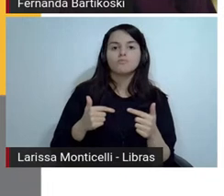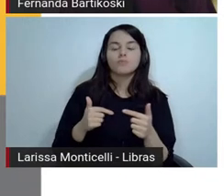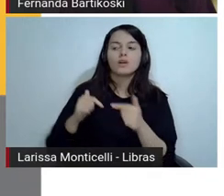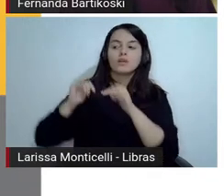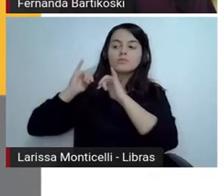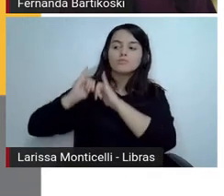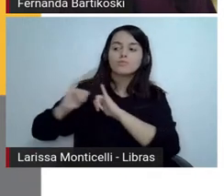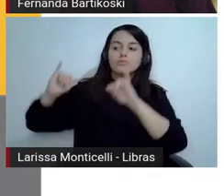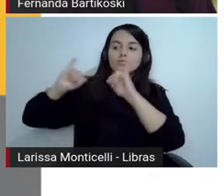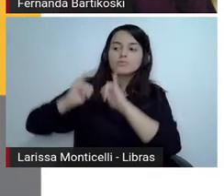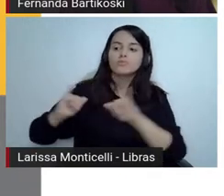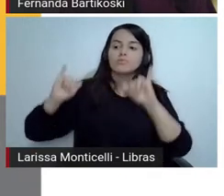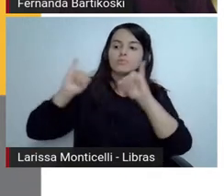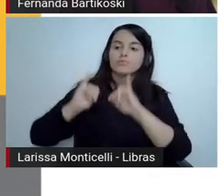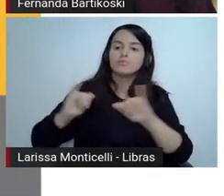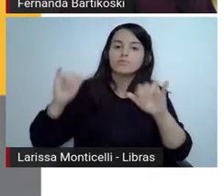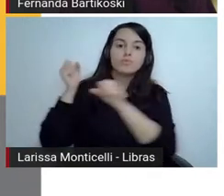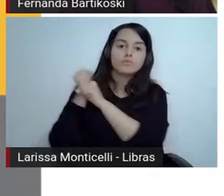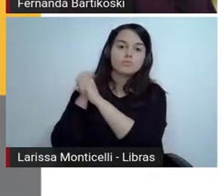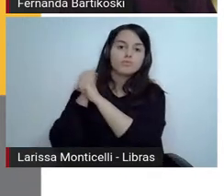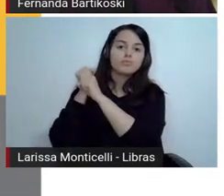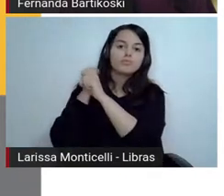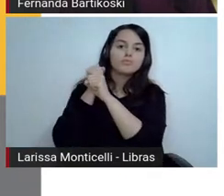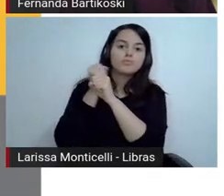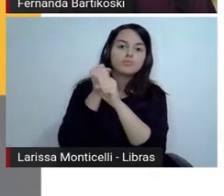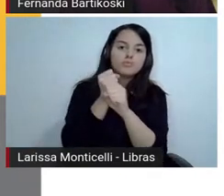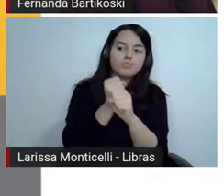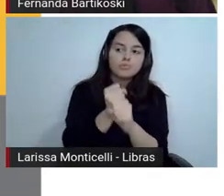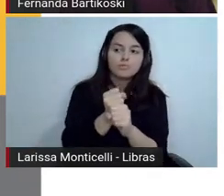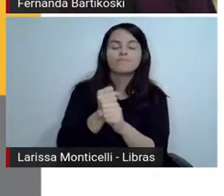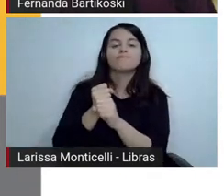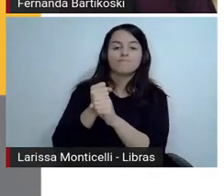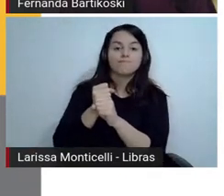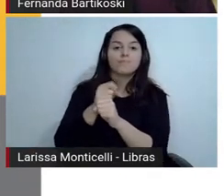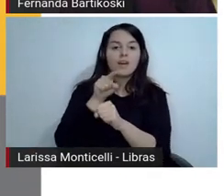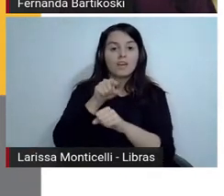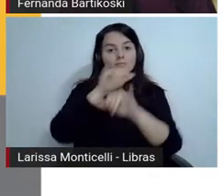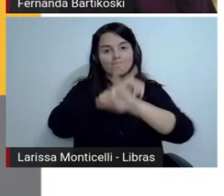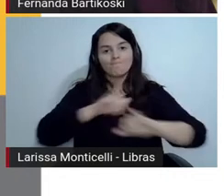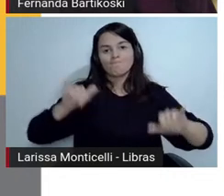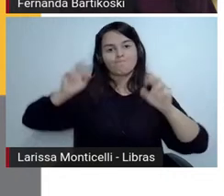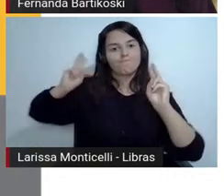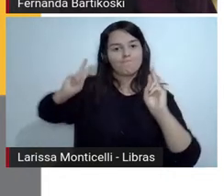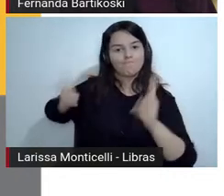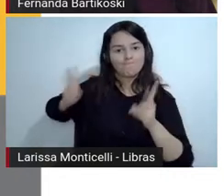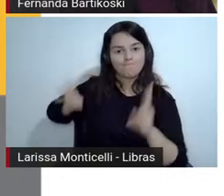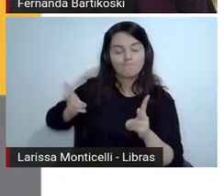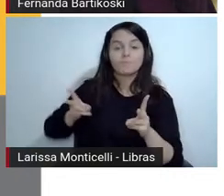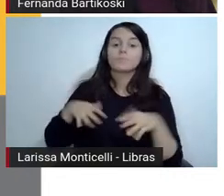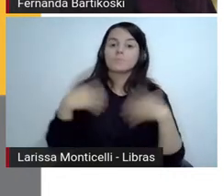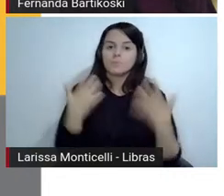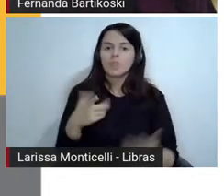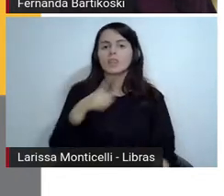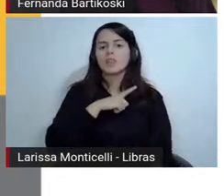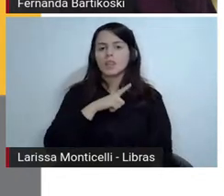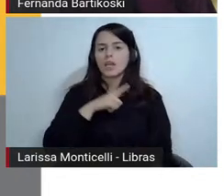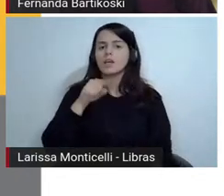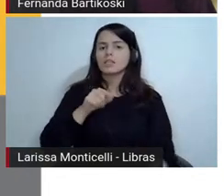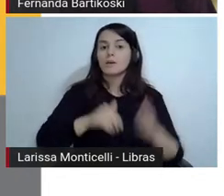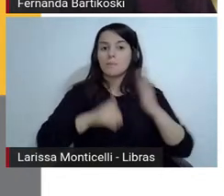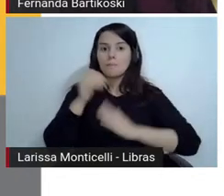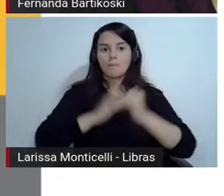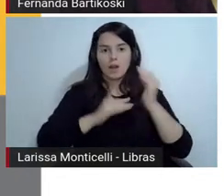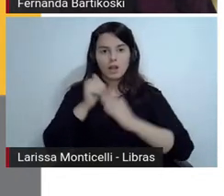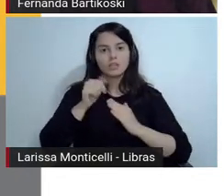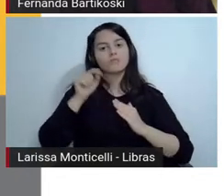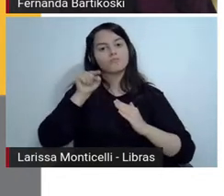o trabalho com escrita e letramento a partir de textos literários escritos em função das demandas